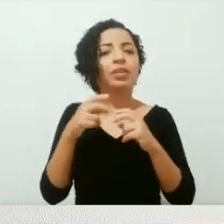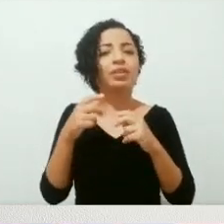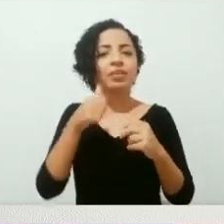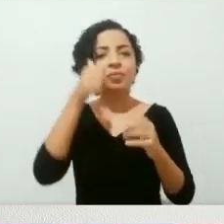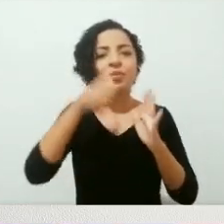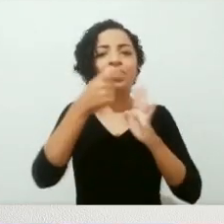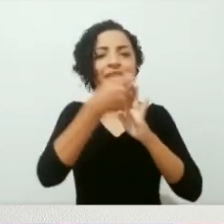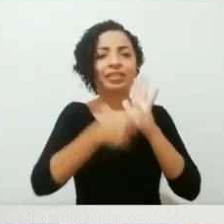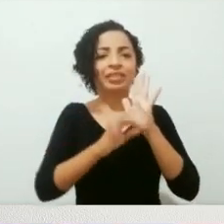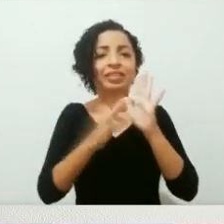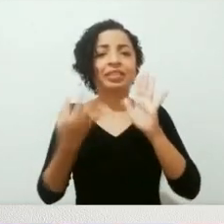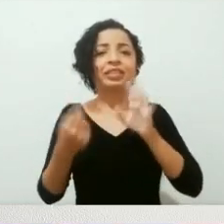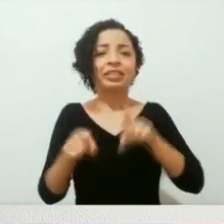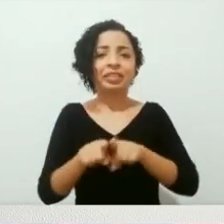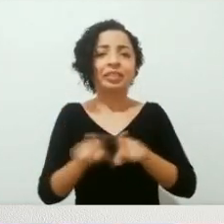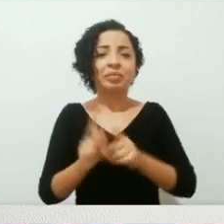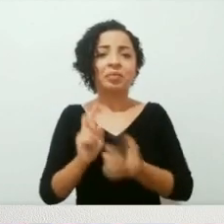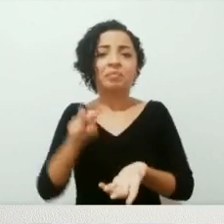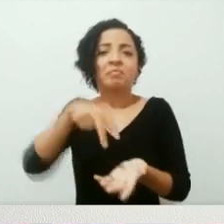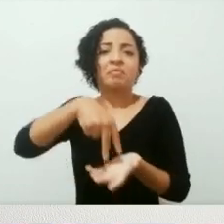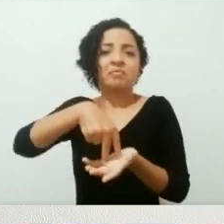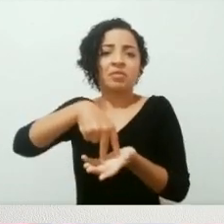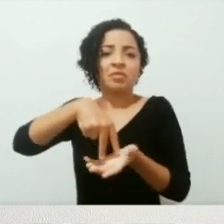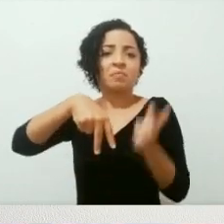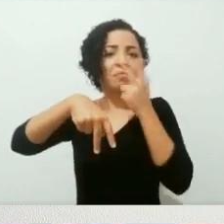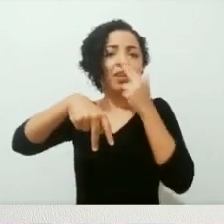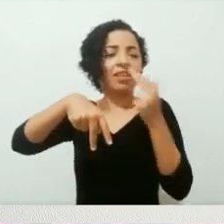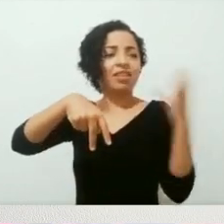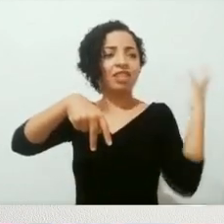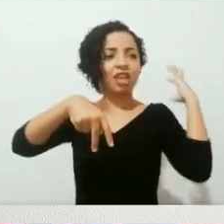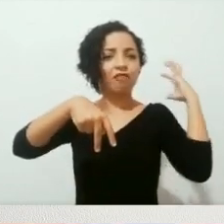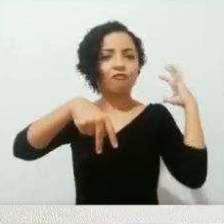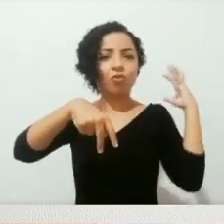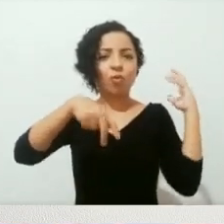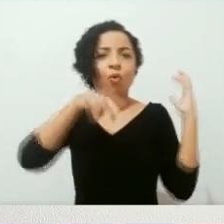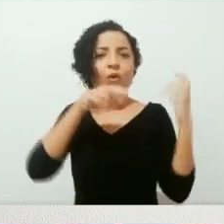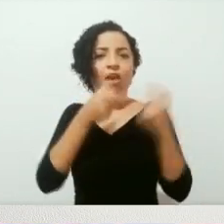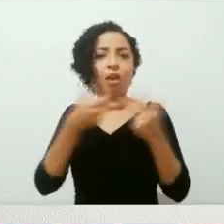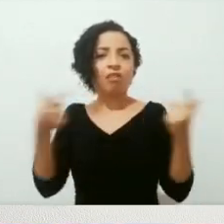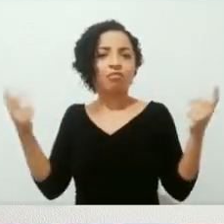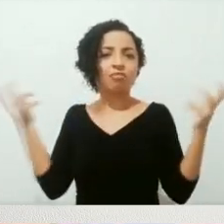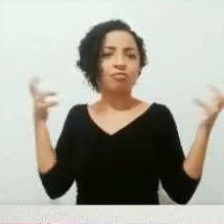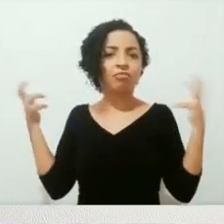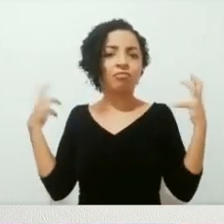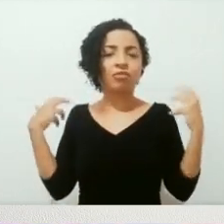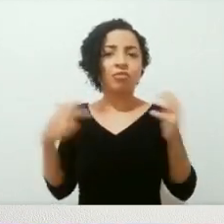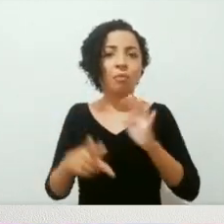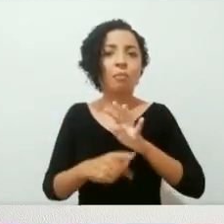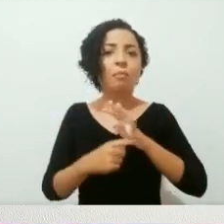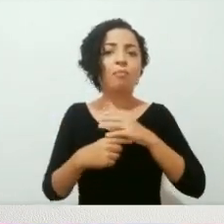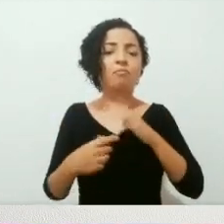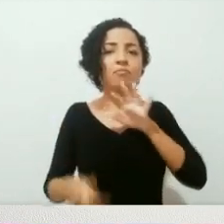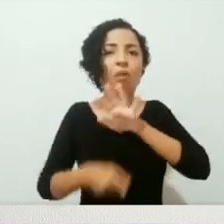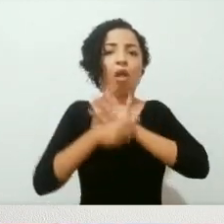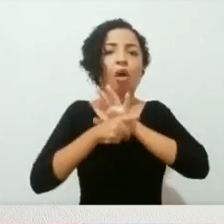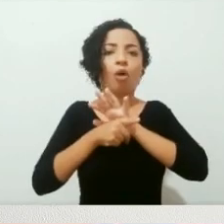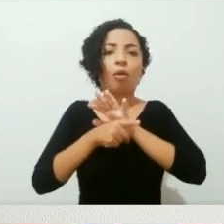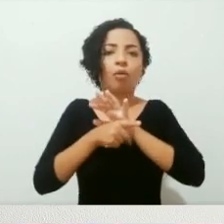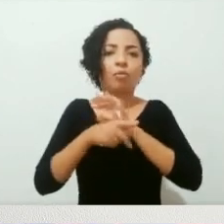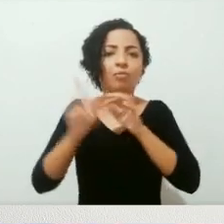muita influência, ela tem a capacidade mesmo de carregar o que se chama de uma latinidade mesmo, através da sua pessoa, através da obra dela,